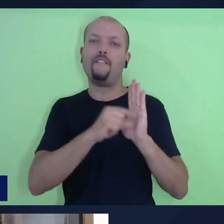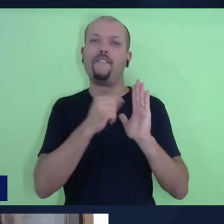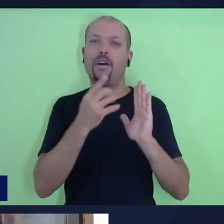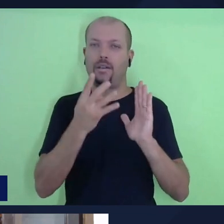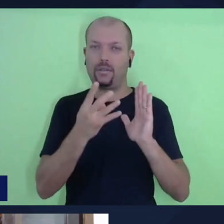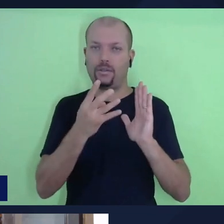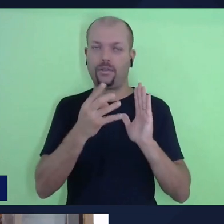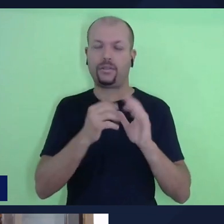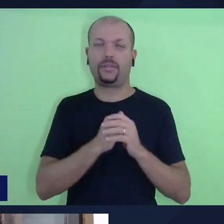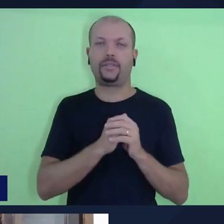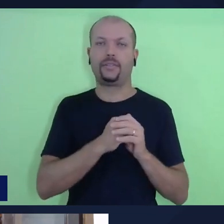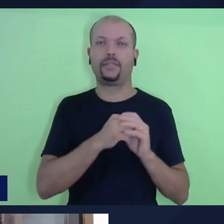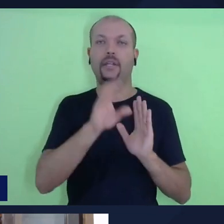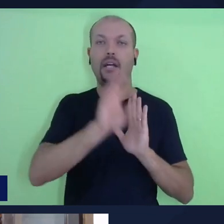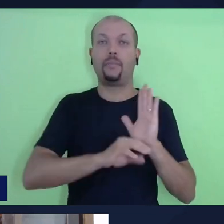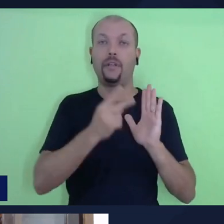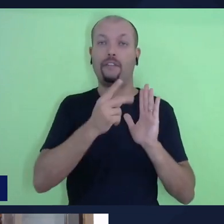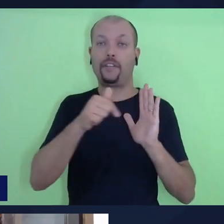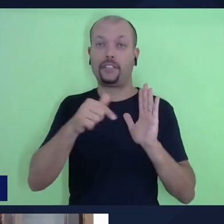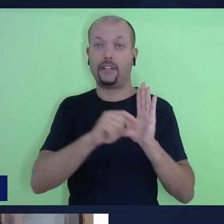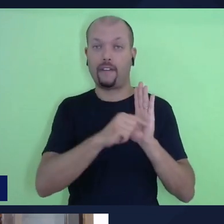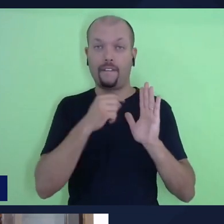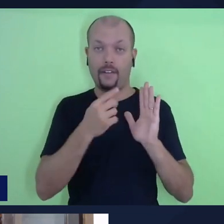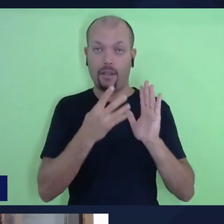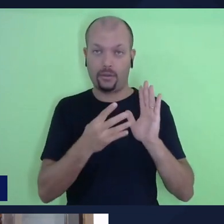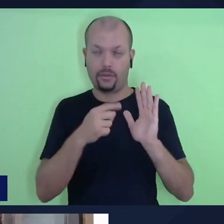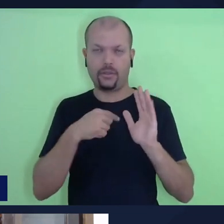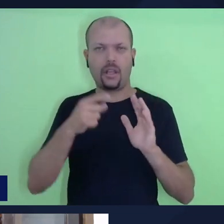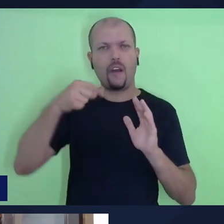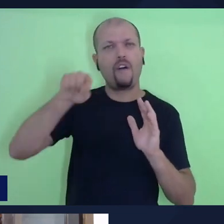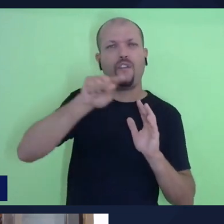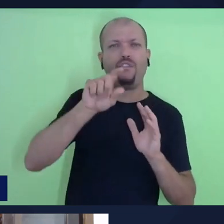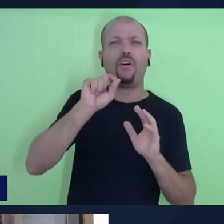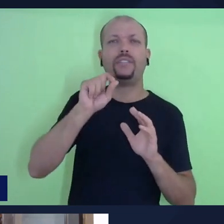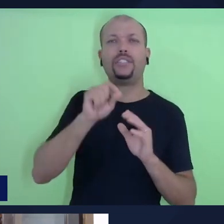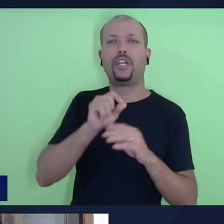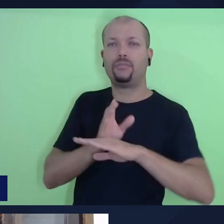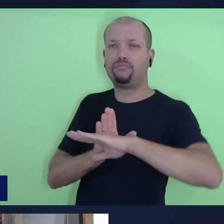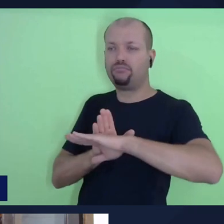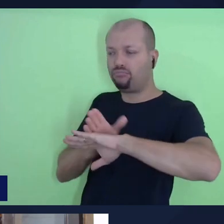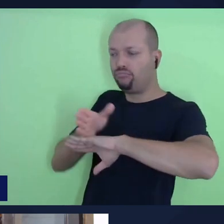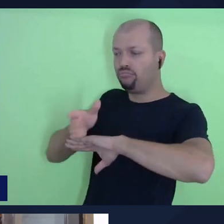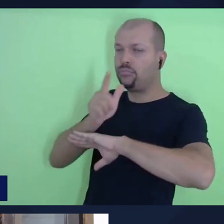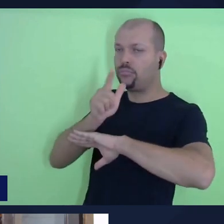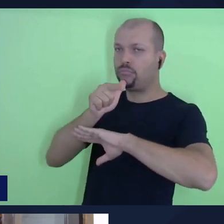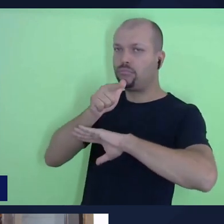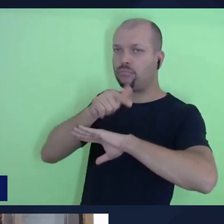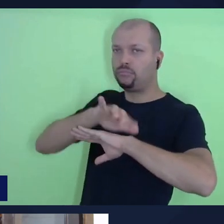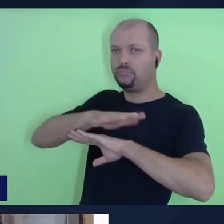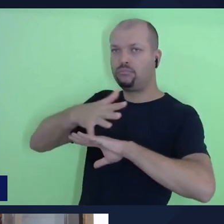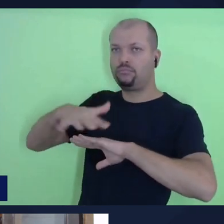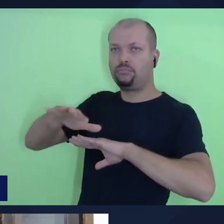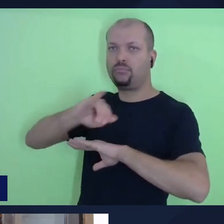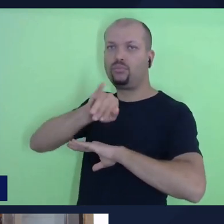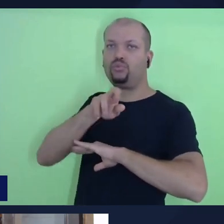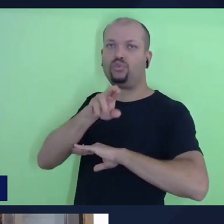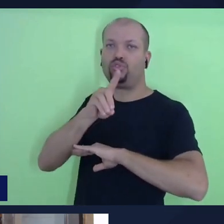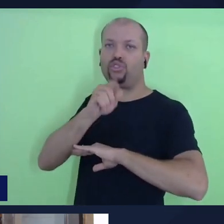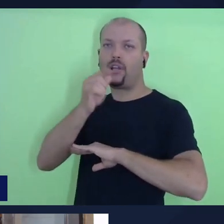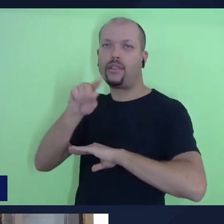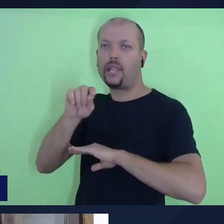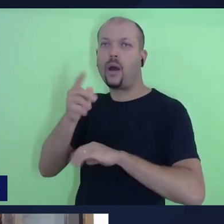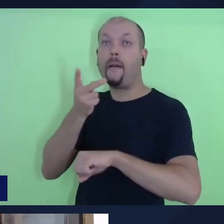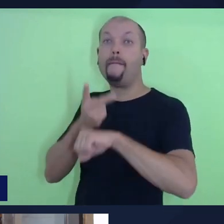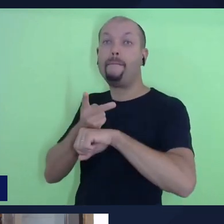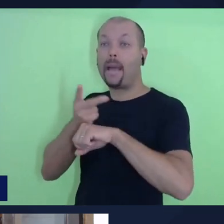27 verso 4, quando houver espaçado o Jordão, levantarás essas pedras, ali edificarás,